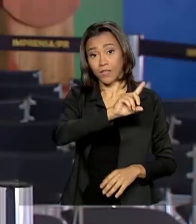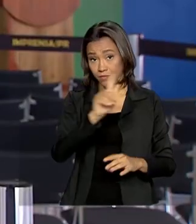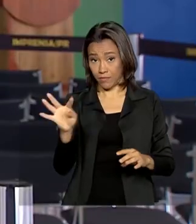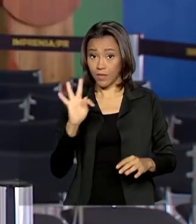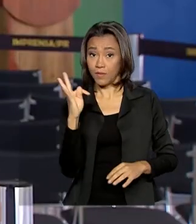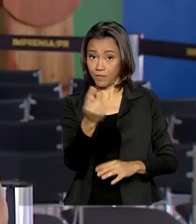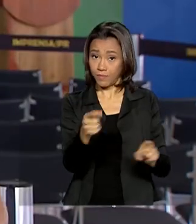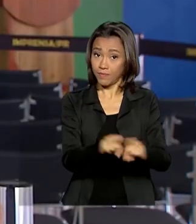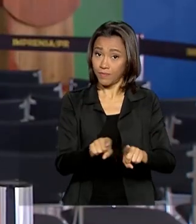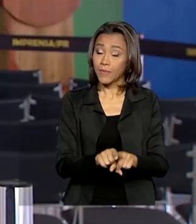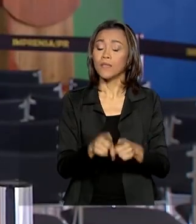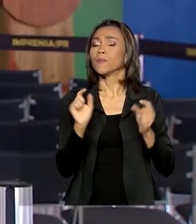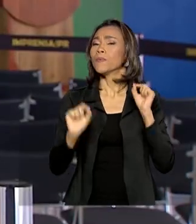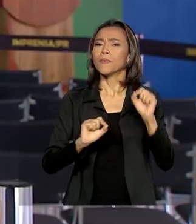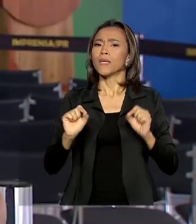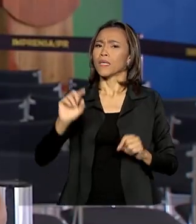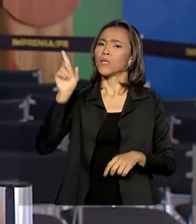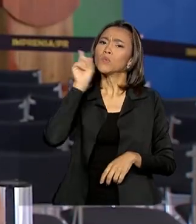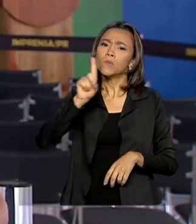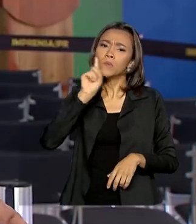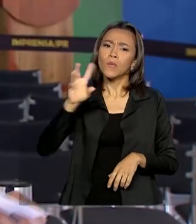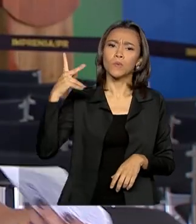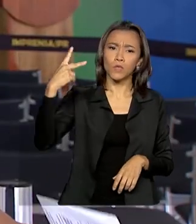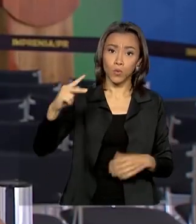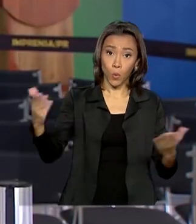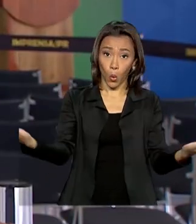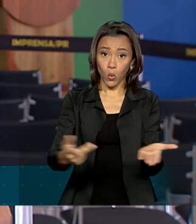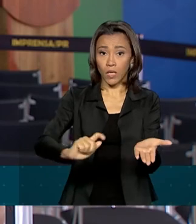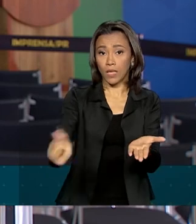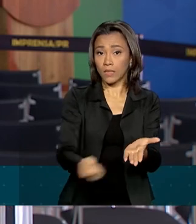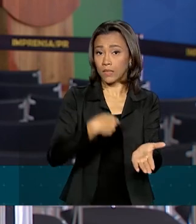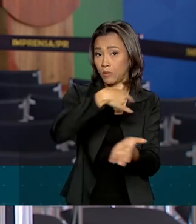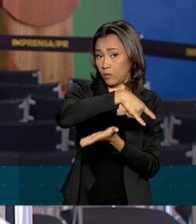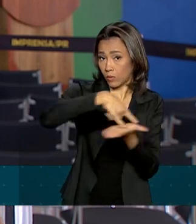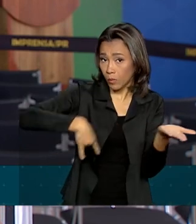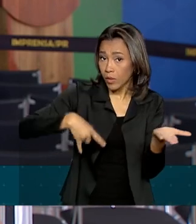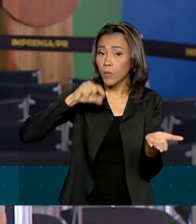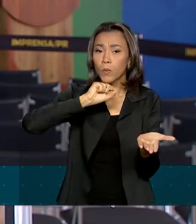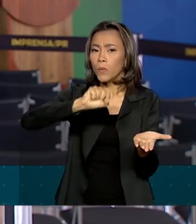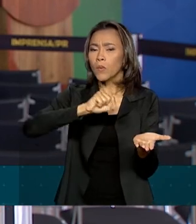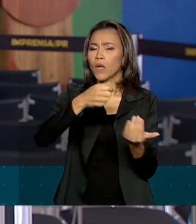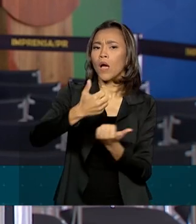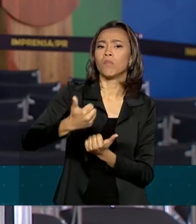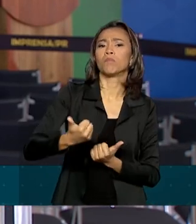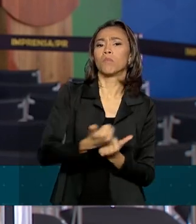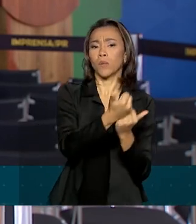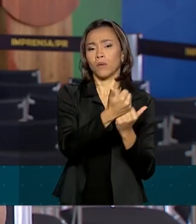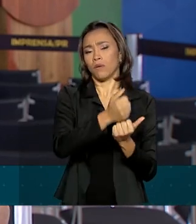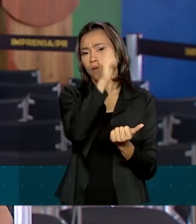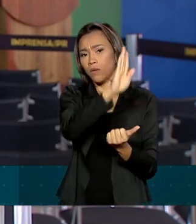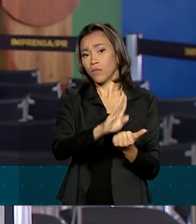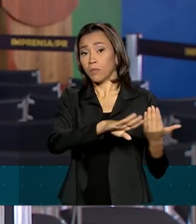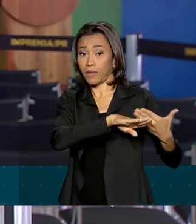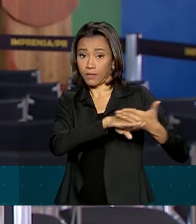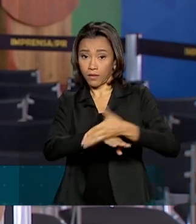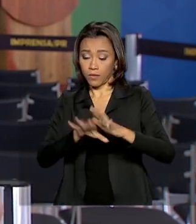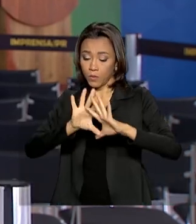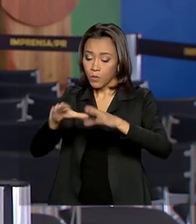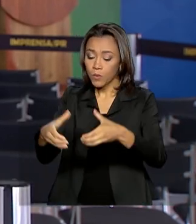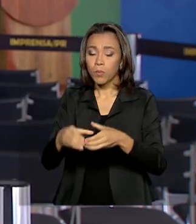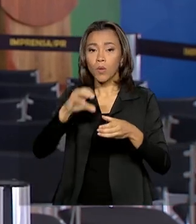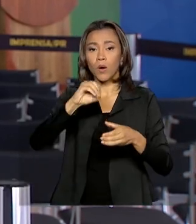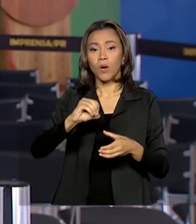expectativa é que os Estados Unidos formalizem hoje em Paris o apoio à entrada do Brasil na OCDE, que é a Organização